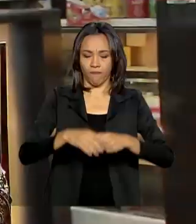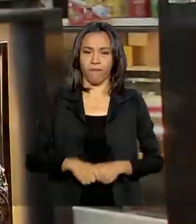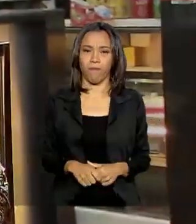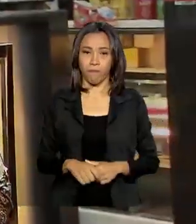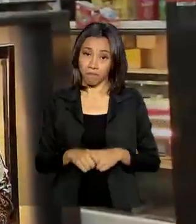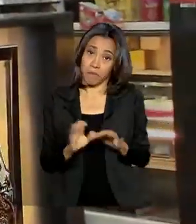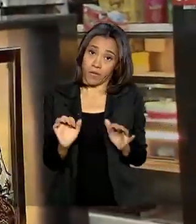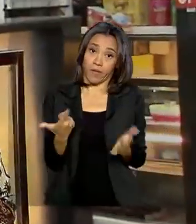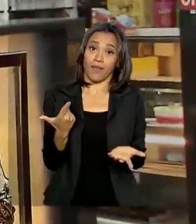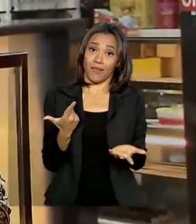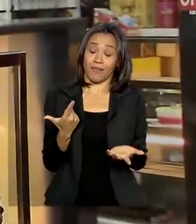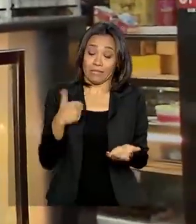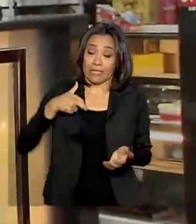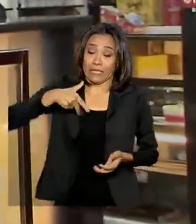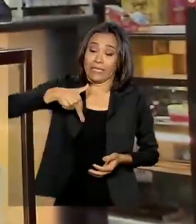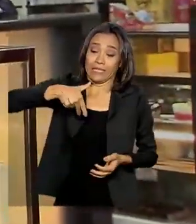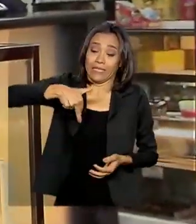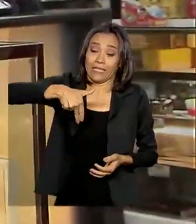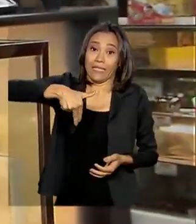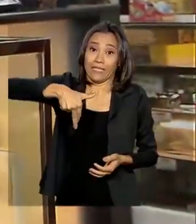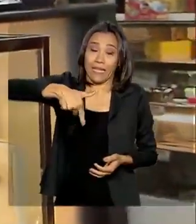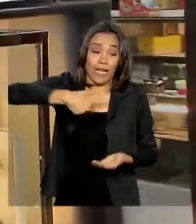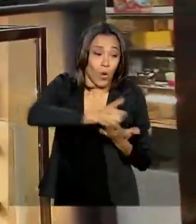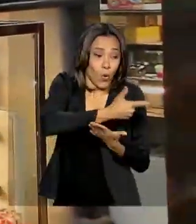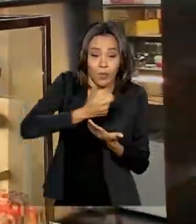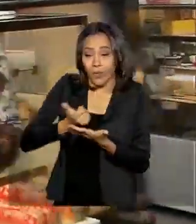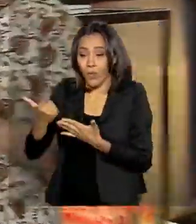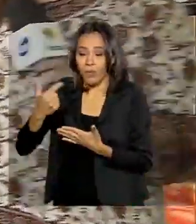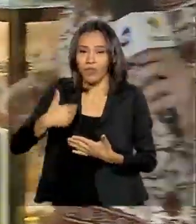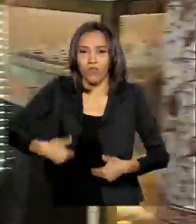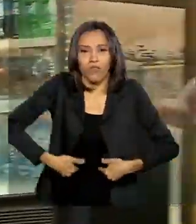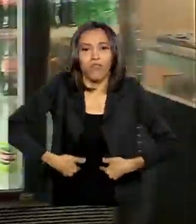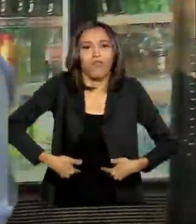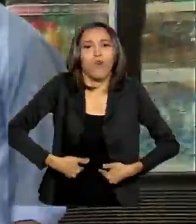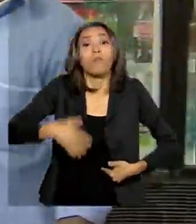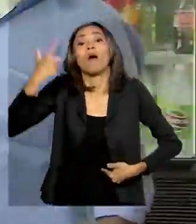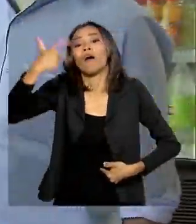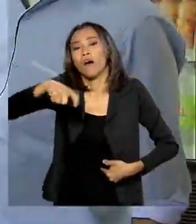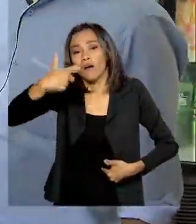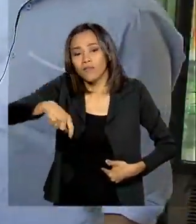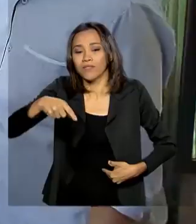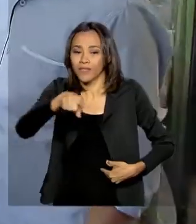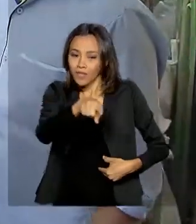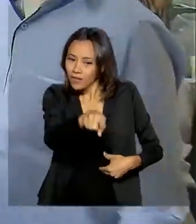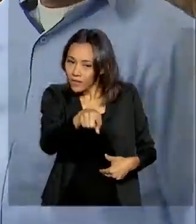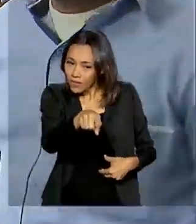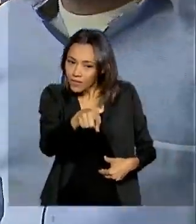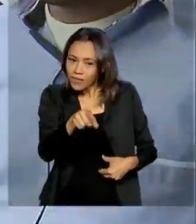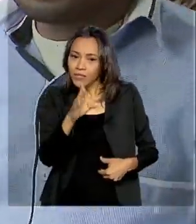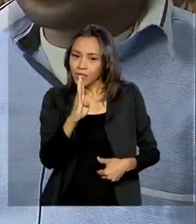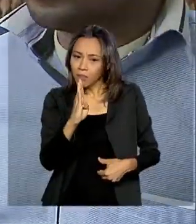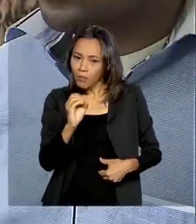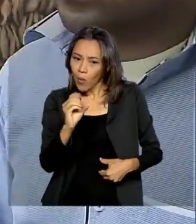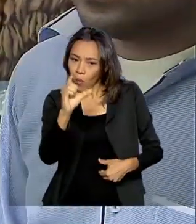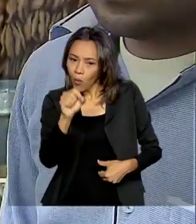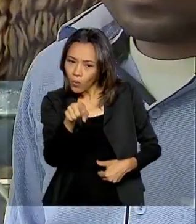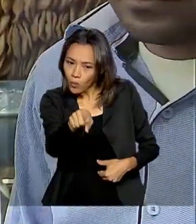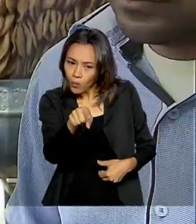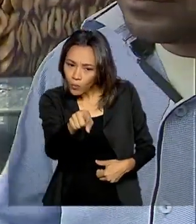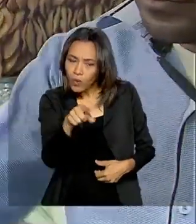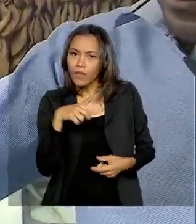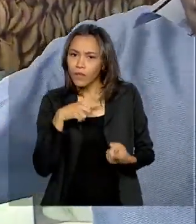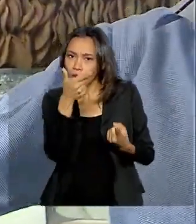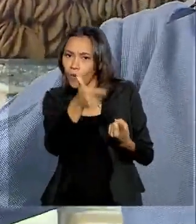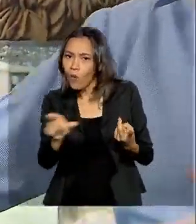É claro que depois de andar tanto pelo mercado e de fazer compras da fome, os indianos costumam comer esse bolinho aí, o gol da pá. Mas também tem